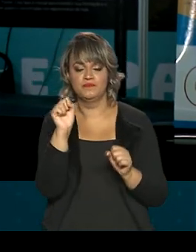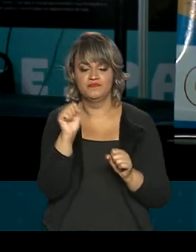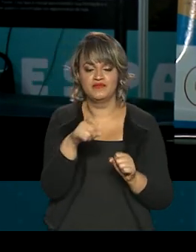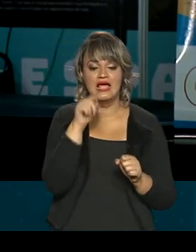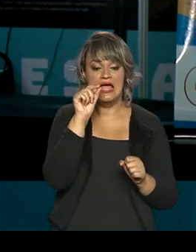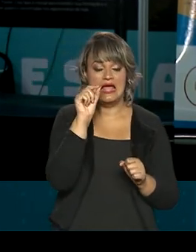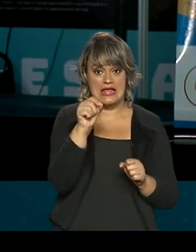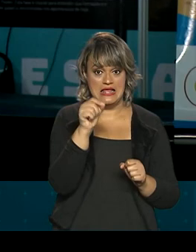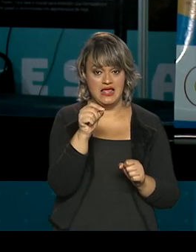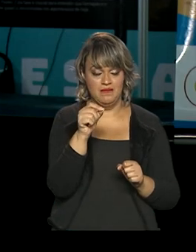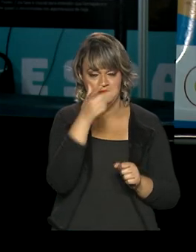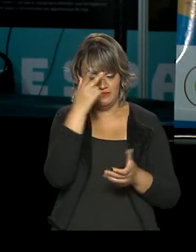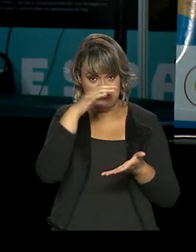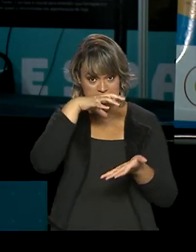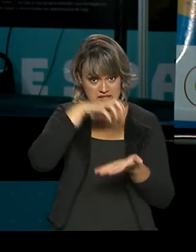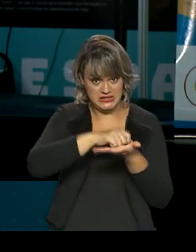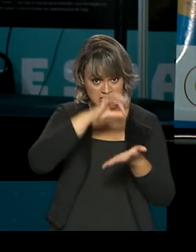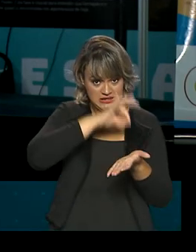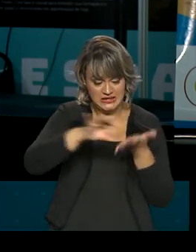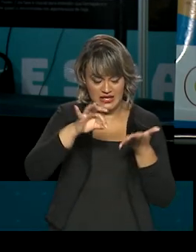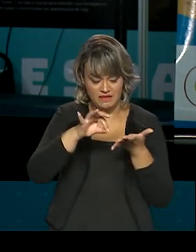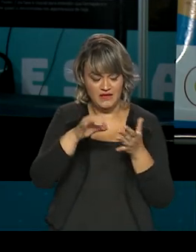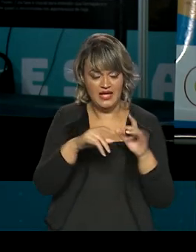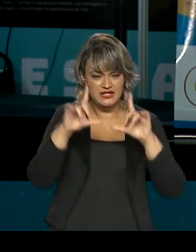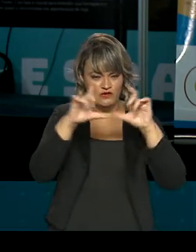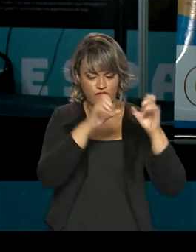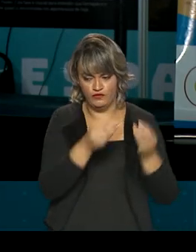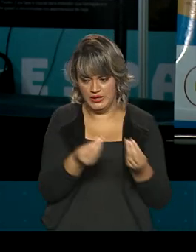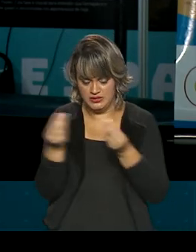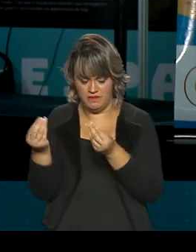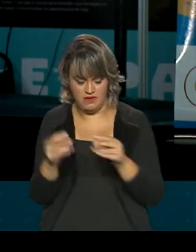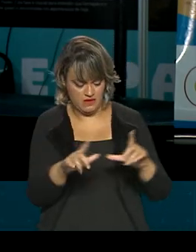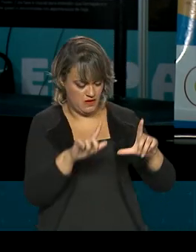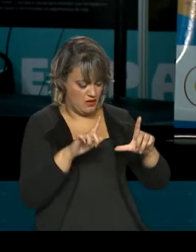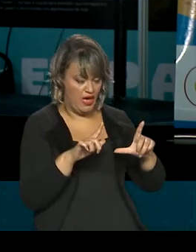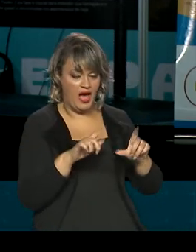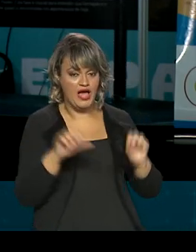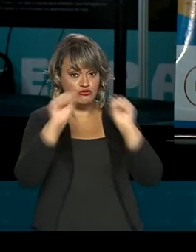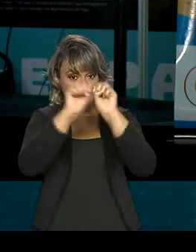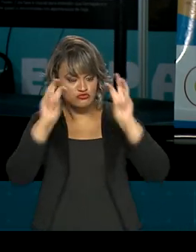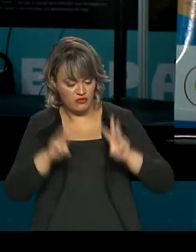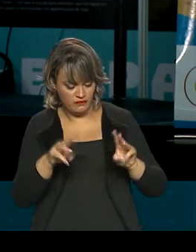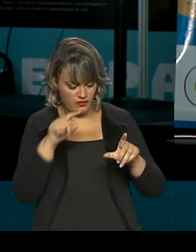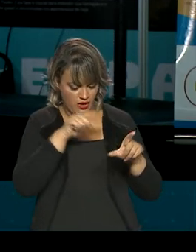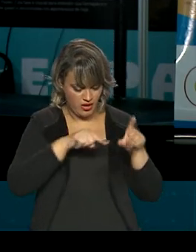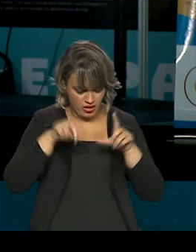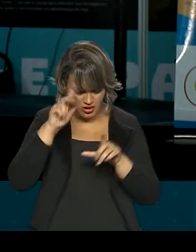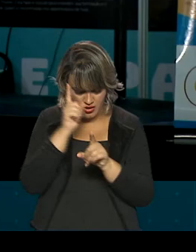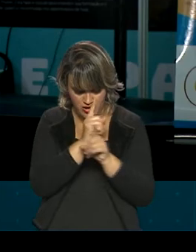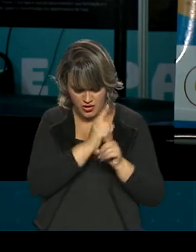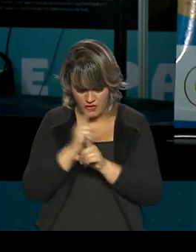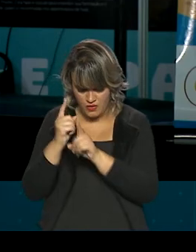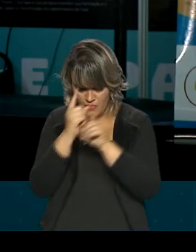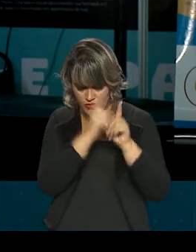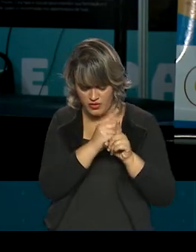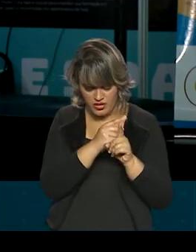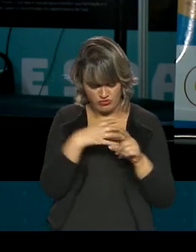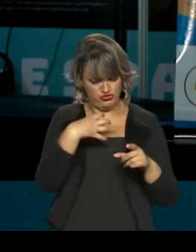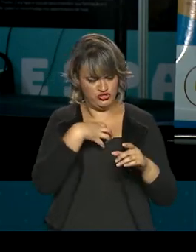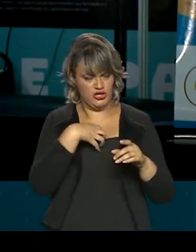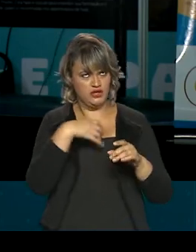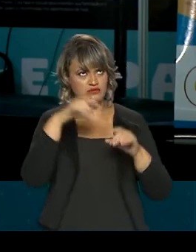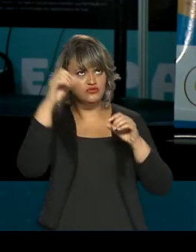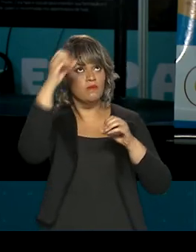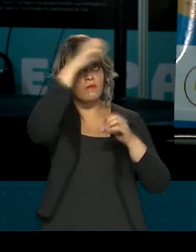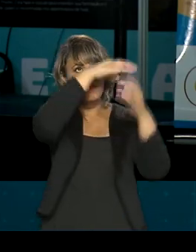pacote de imagens captadas por telescópios. Com o software, conseguem identificar nessas imagens padrões de